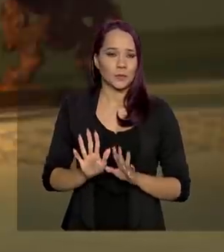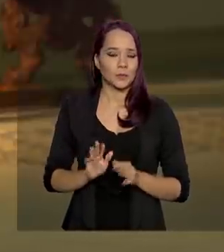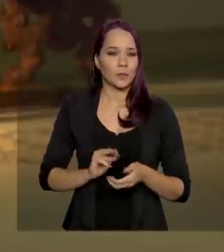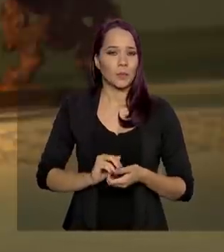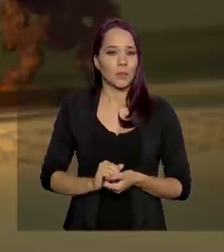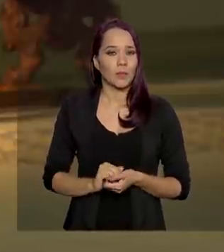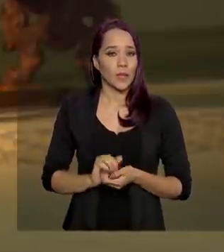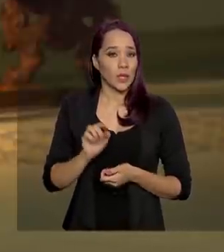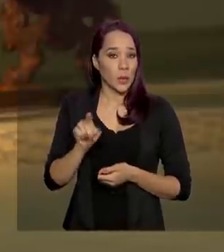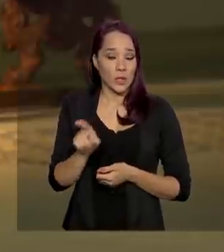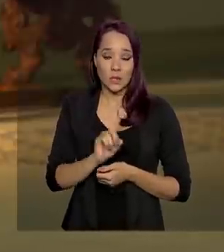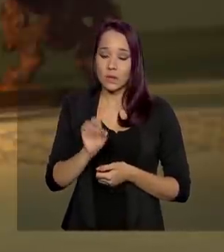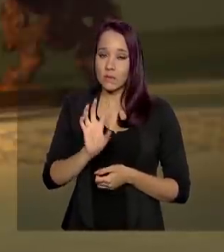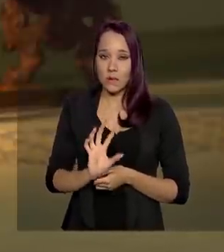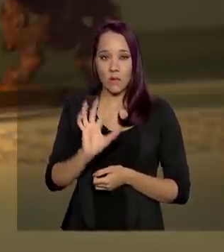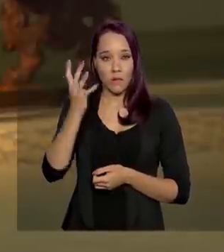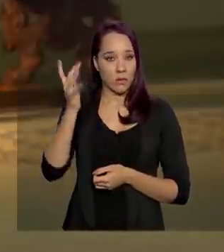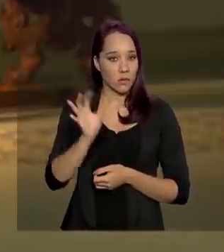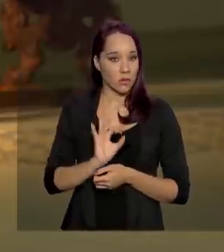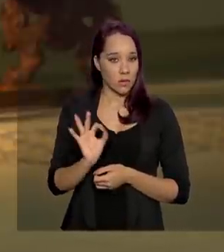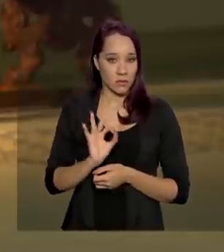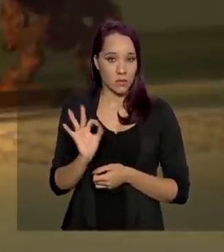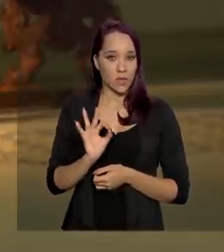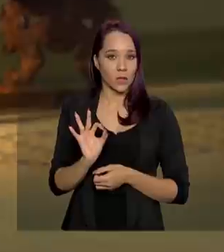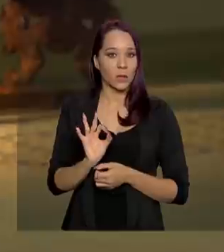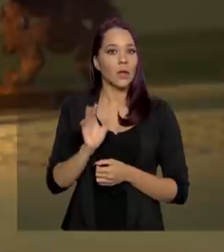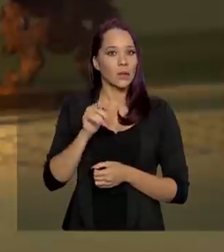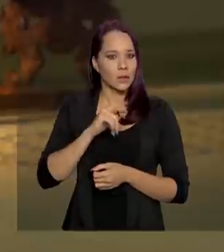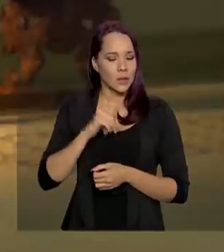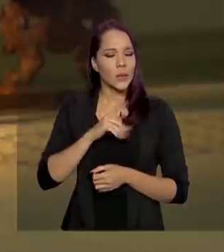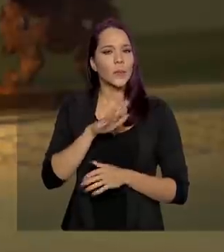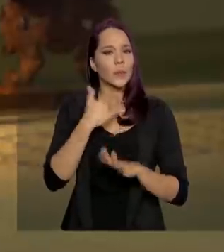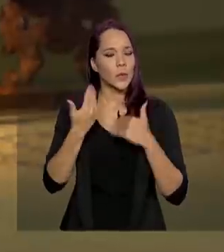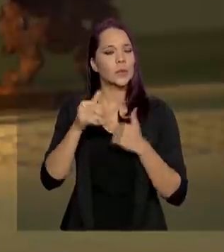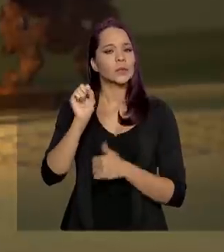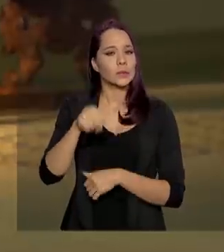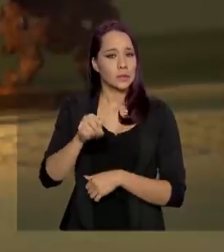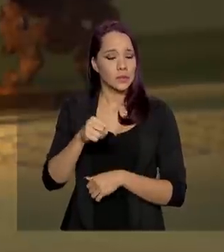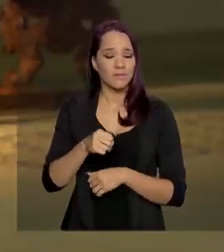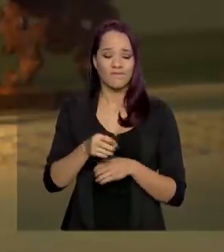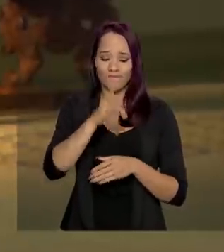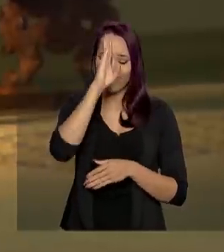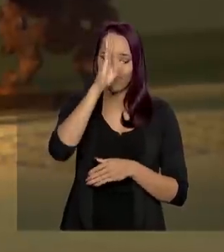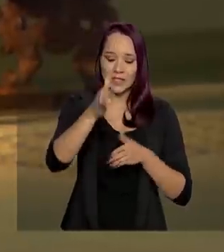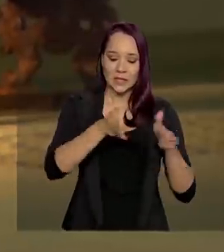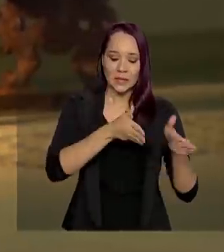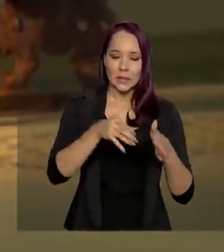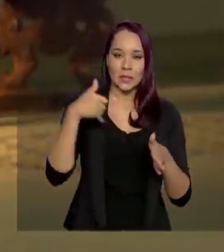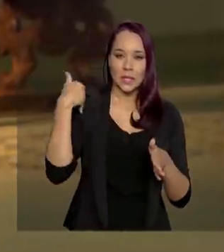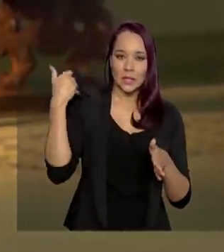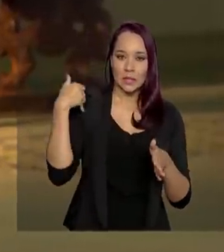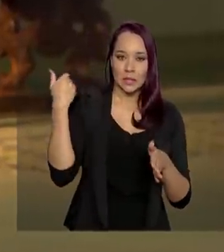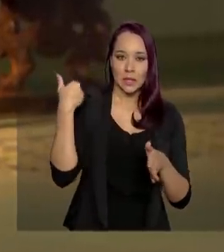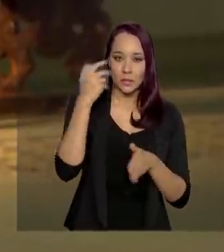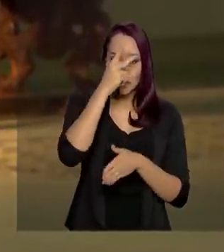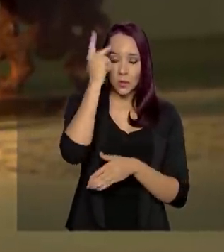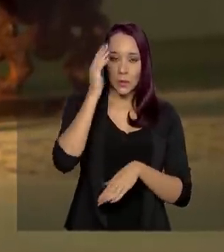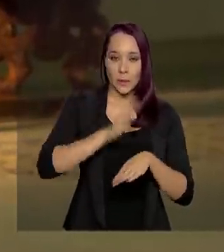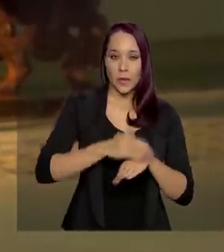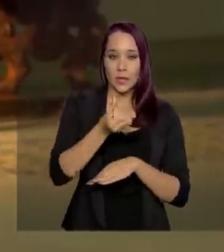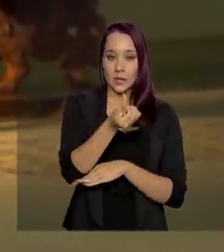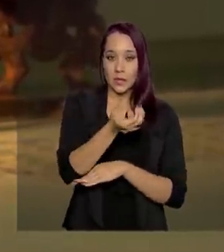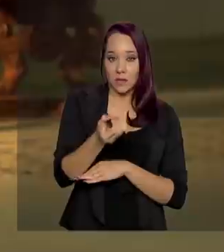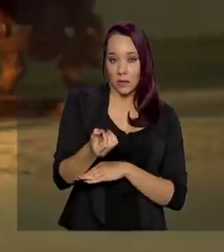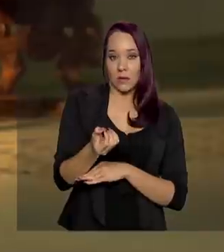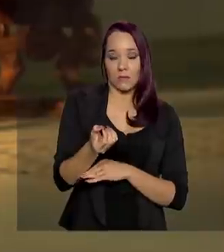Isso não está acontecendo. Há, sim, mortes. Principalmente, a faixa etária mais acometida são as pessoas acima de 60